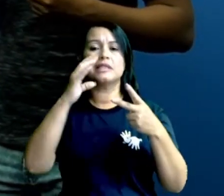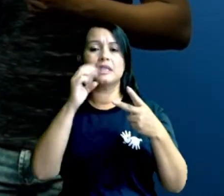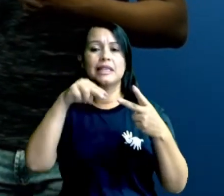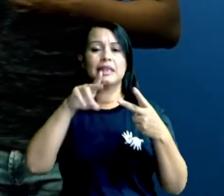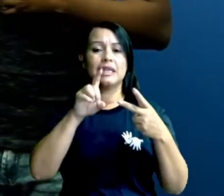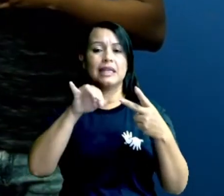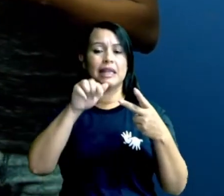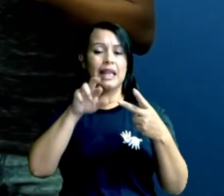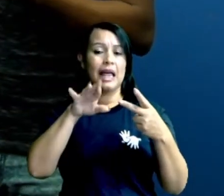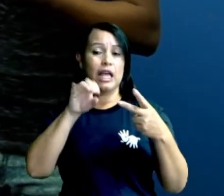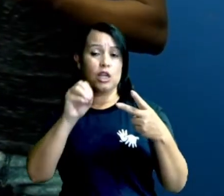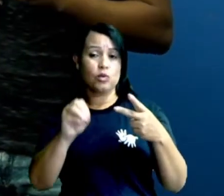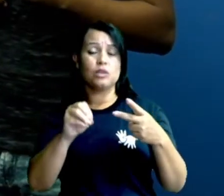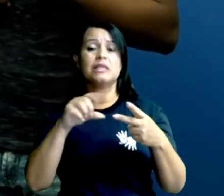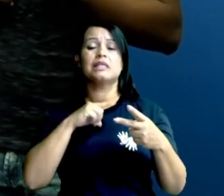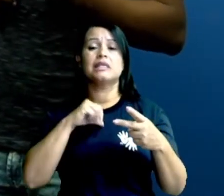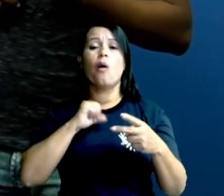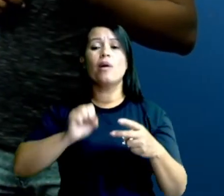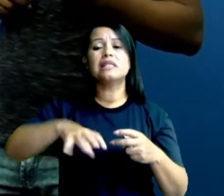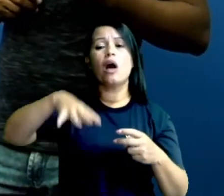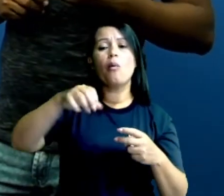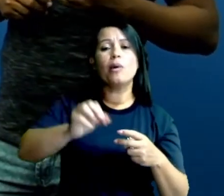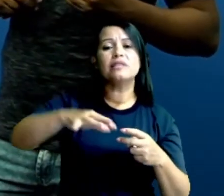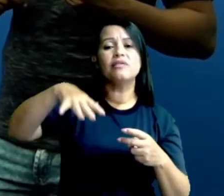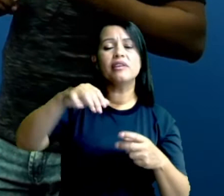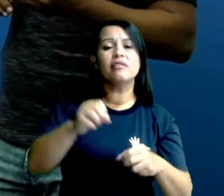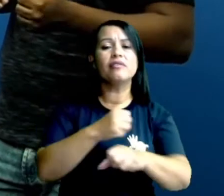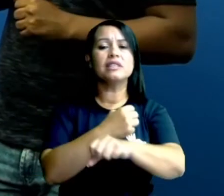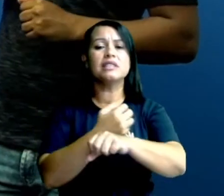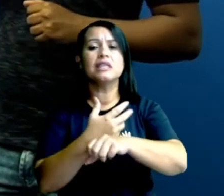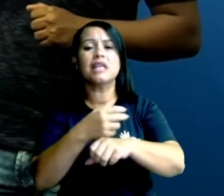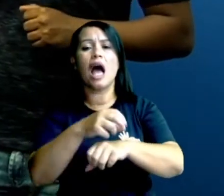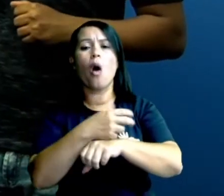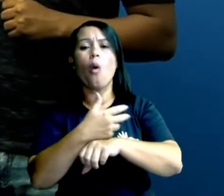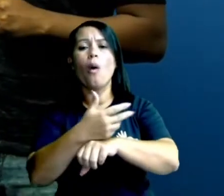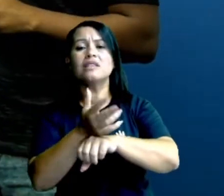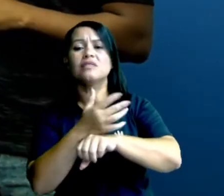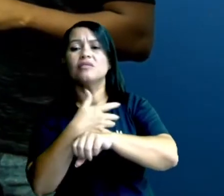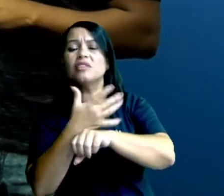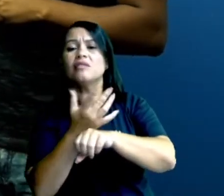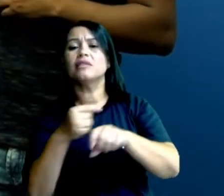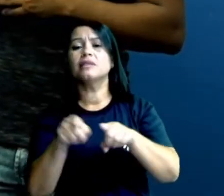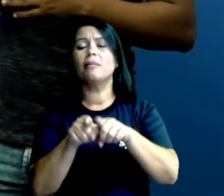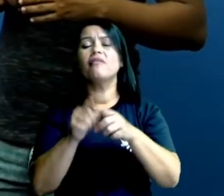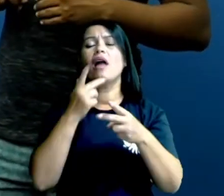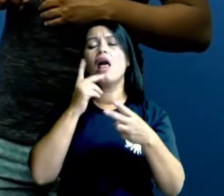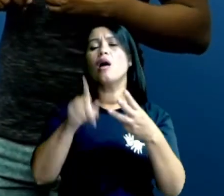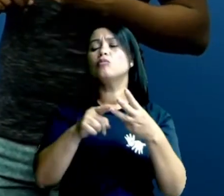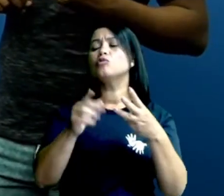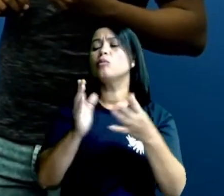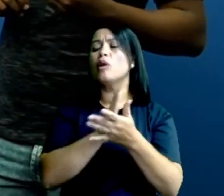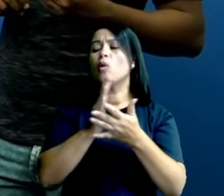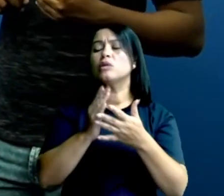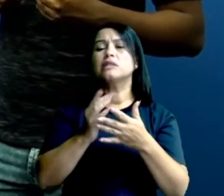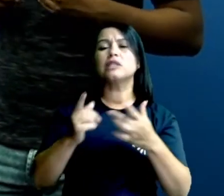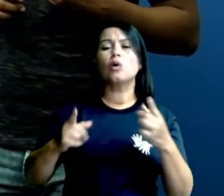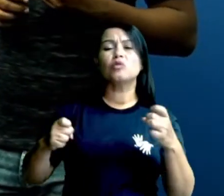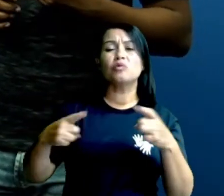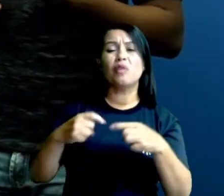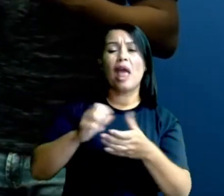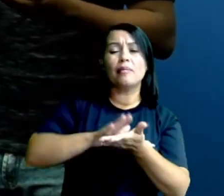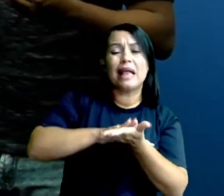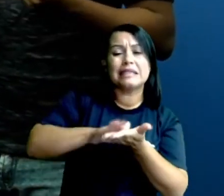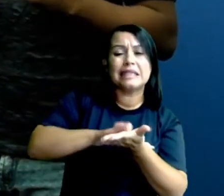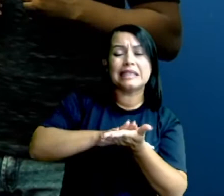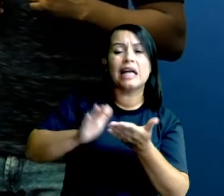os corais. Falamos sobre os plateomintos, que são os vermes achatados. Falamos sobre os nemateomintos, que são os